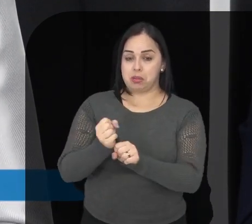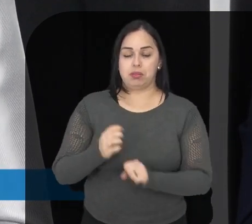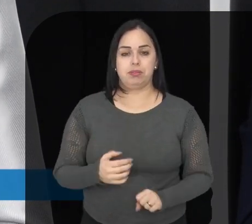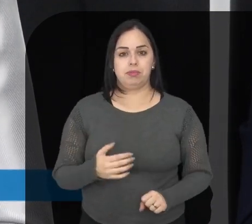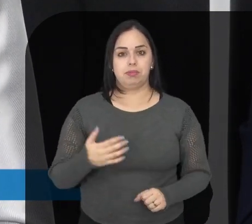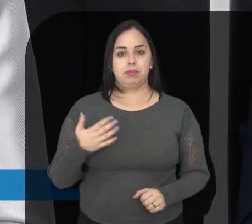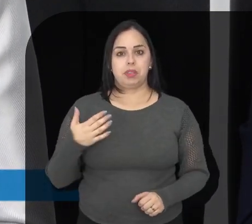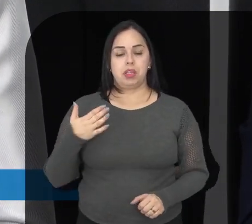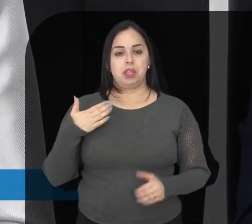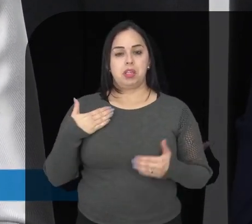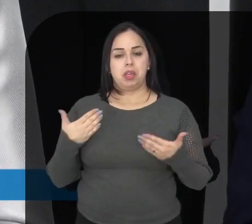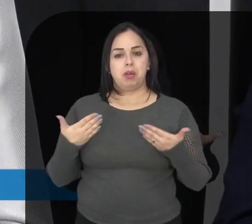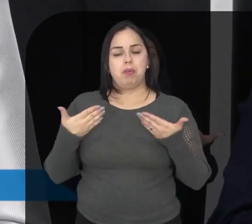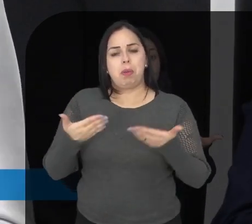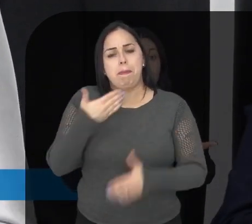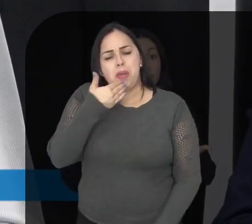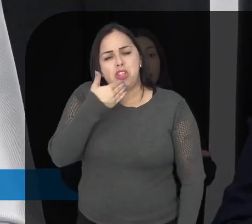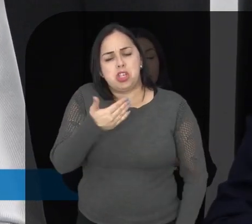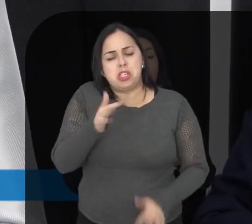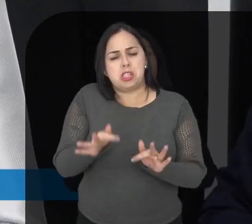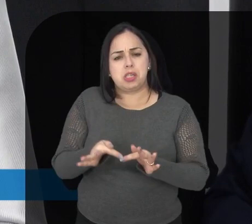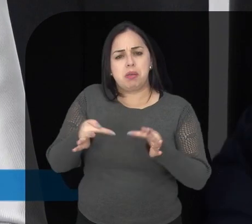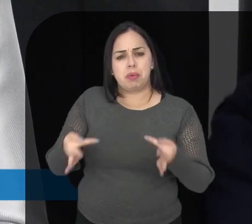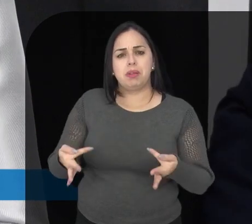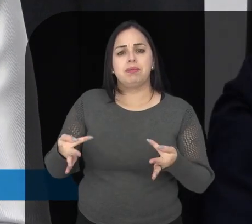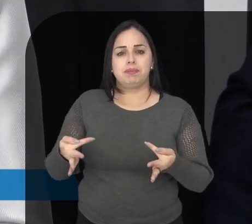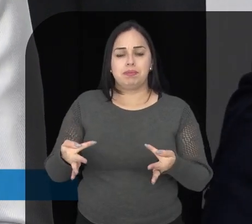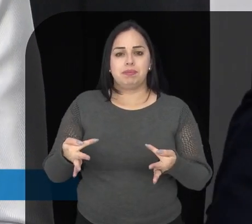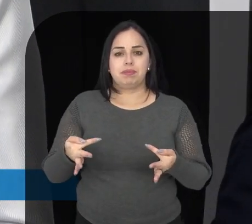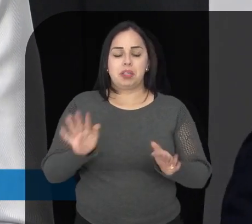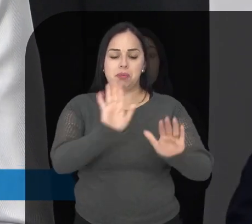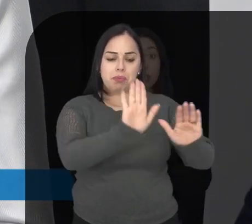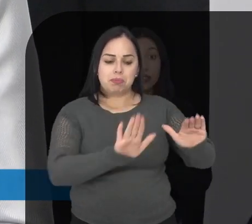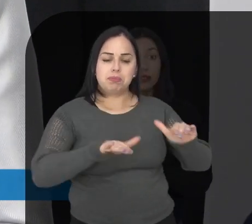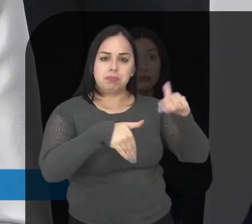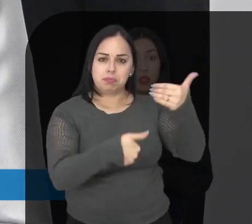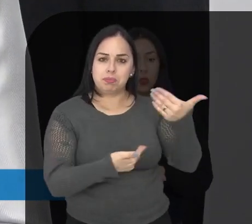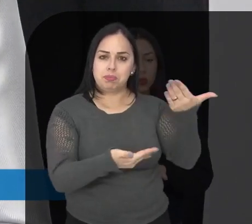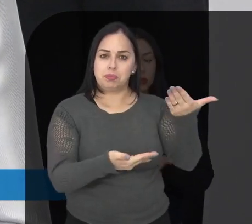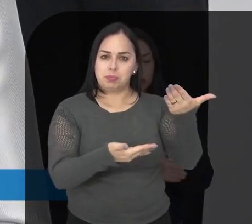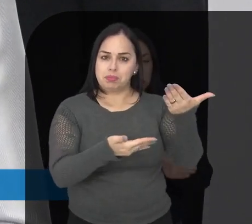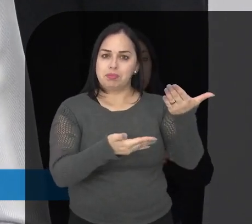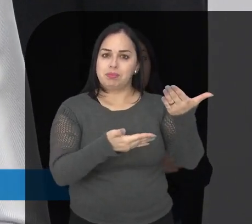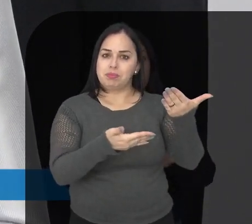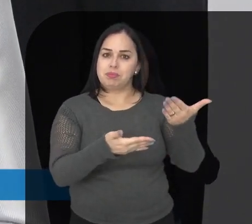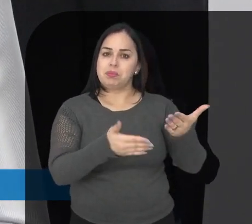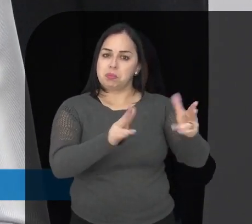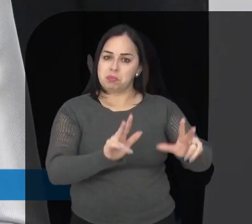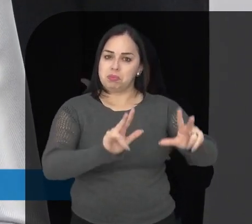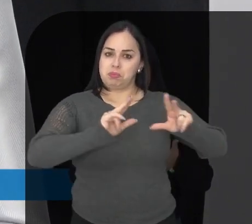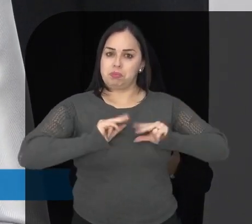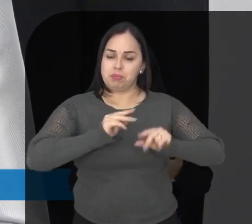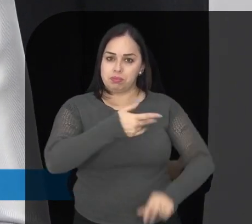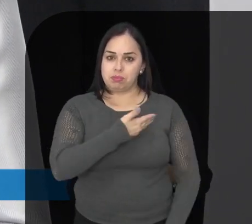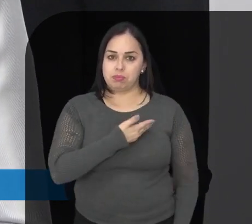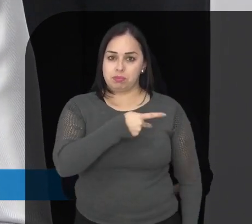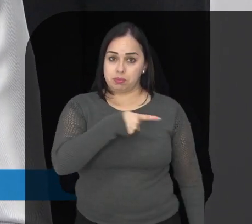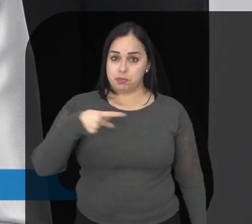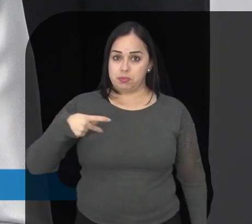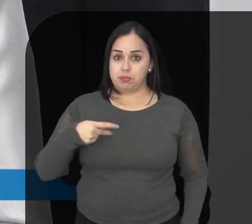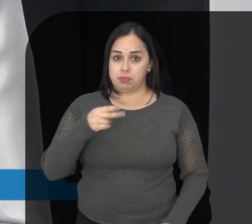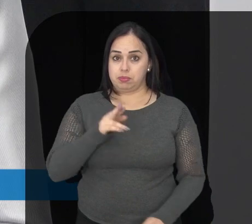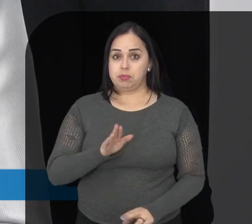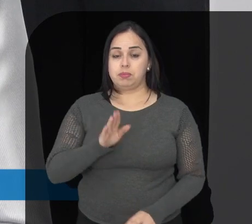Eu vim, através do meu mandato, humildemente, trazer honra ao nosso pastor presidente,